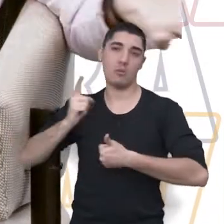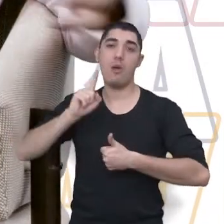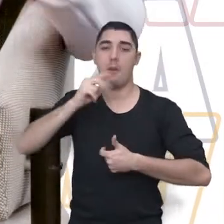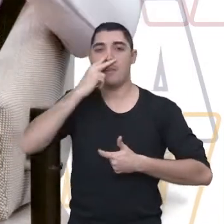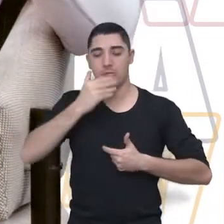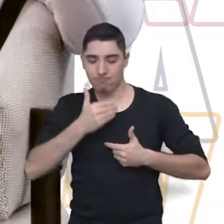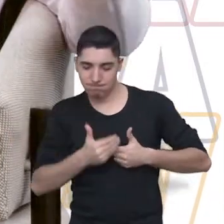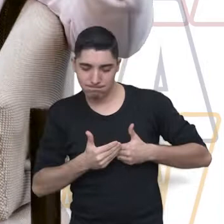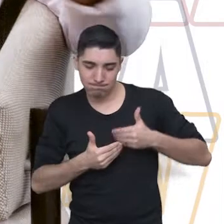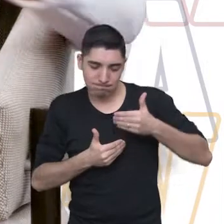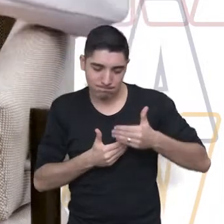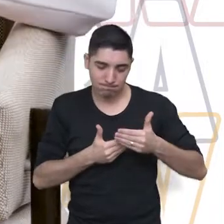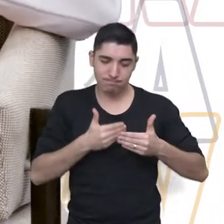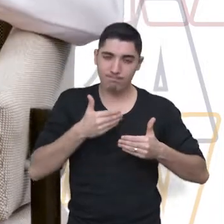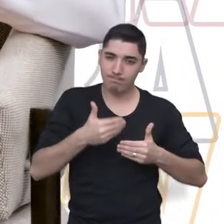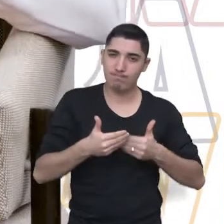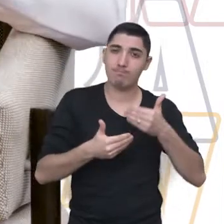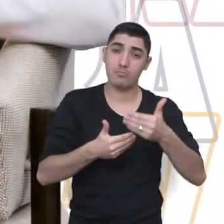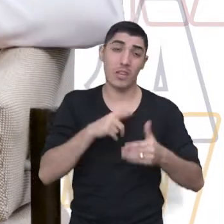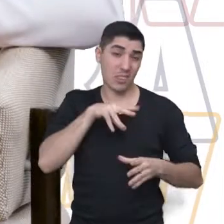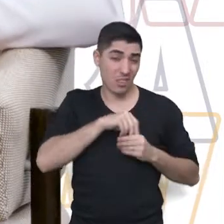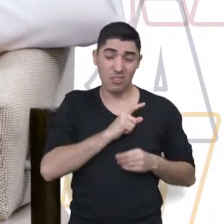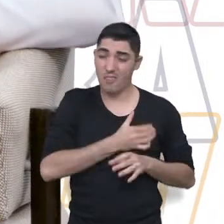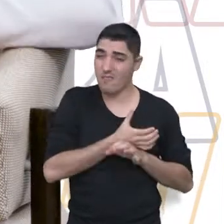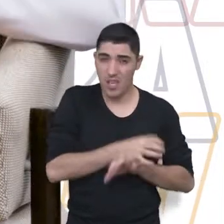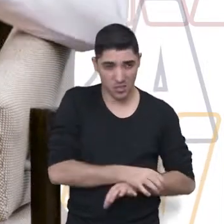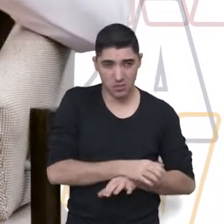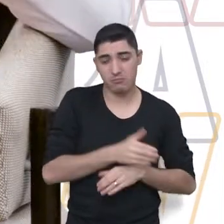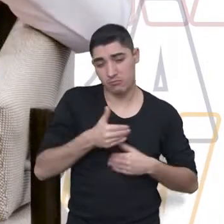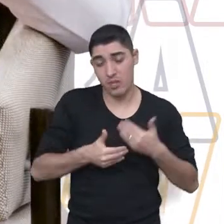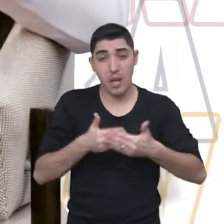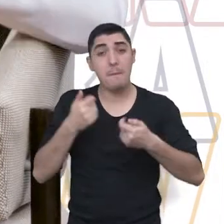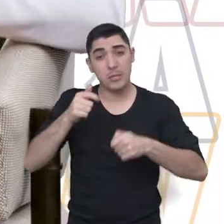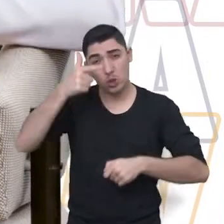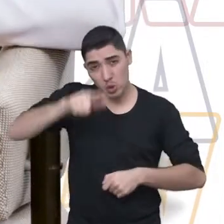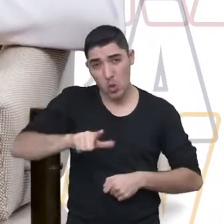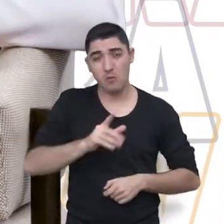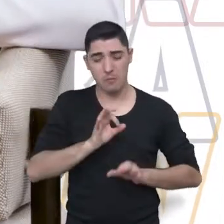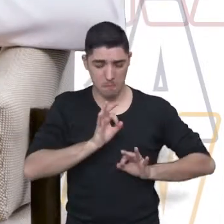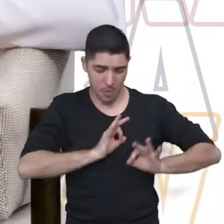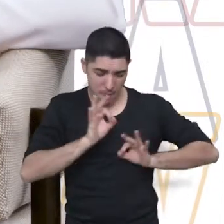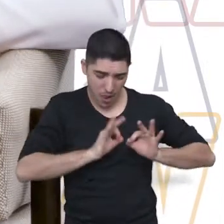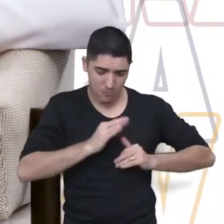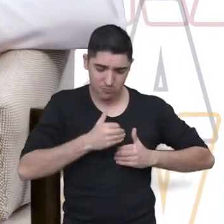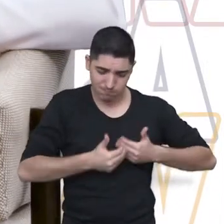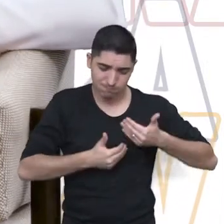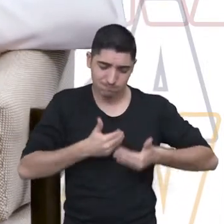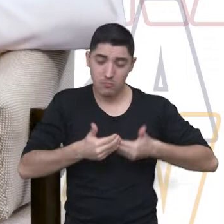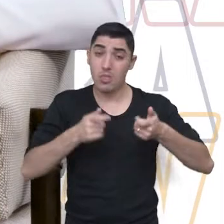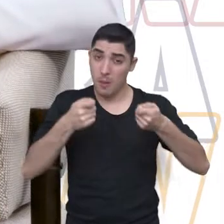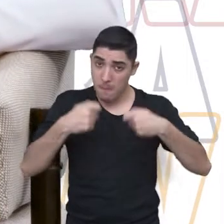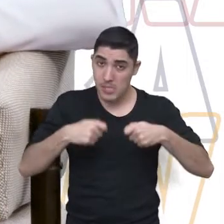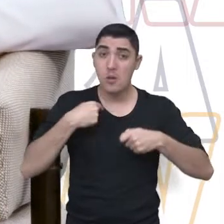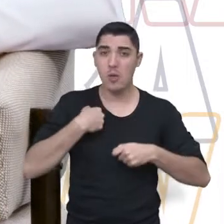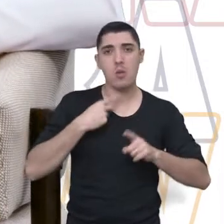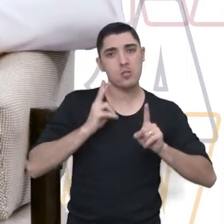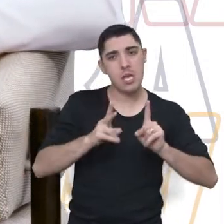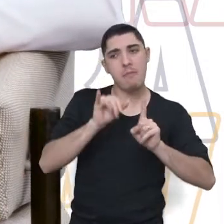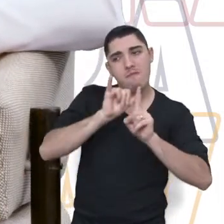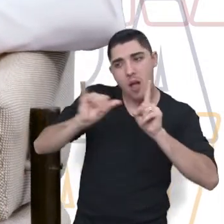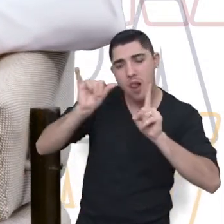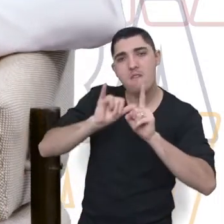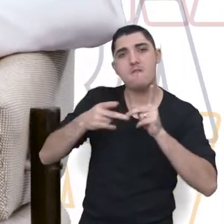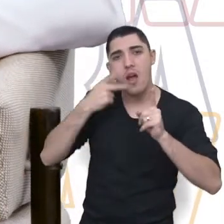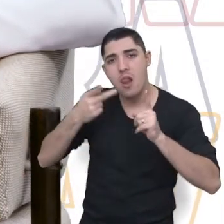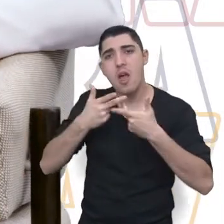tempo ou todo aquele espaço vazio. Então, eu preciso reconstruir aquilo. Então, é necessário que eu fale para eu entender